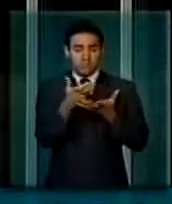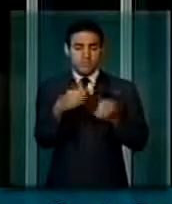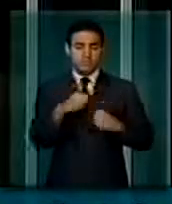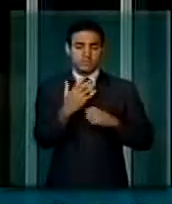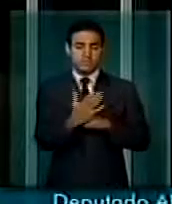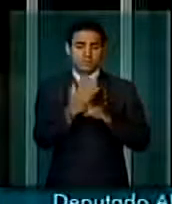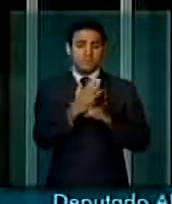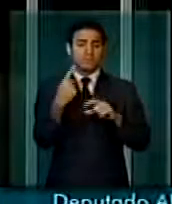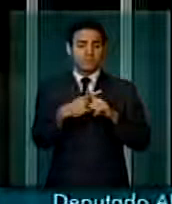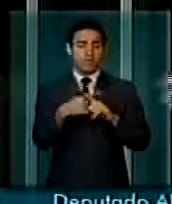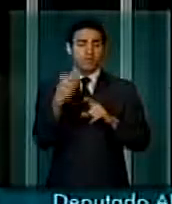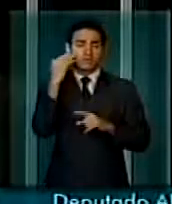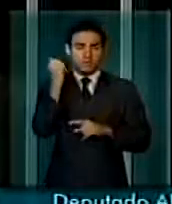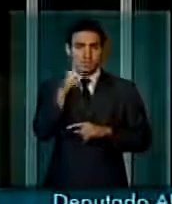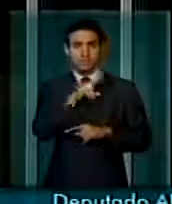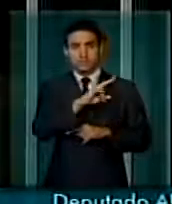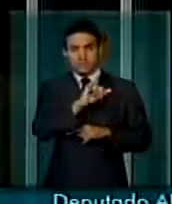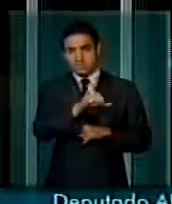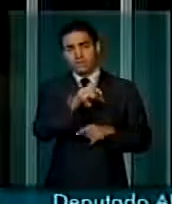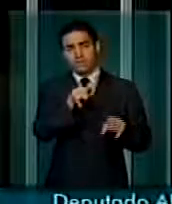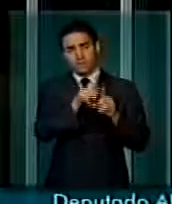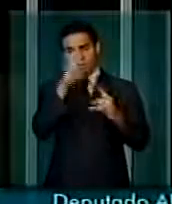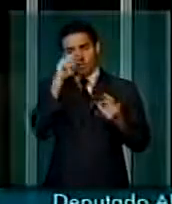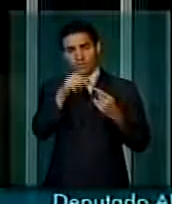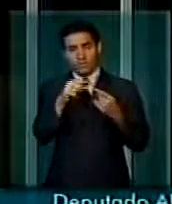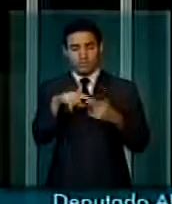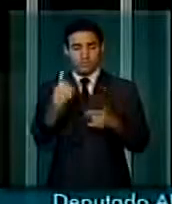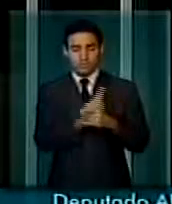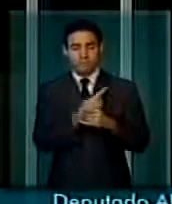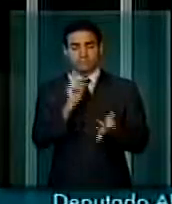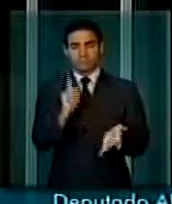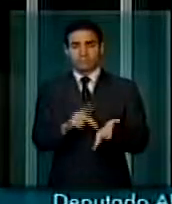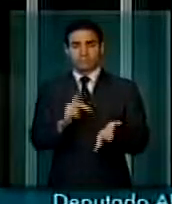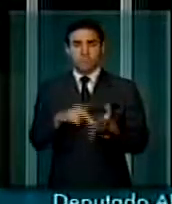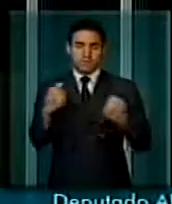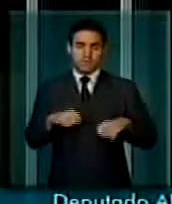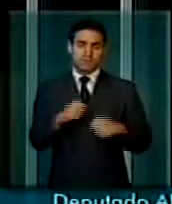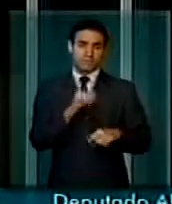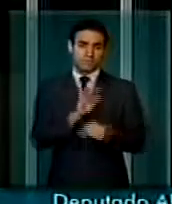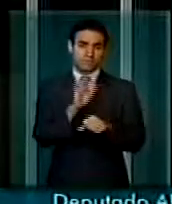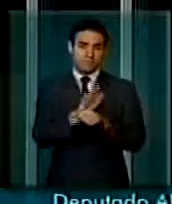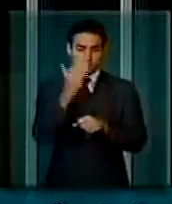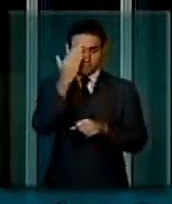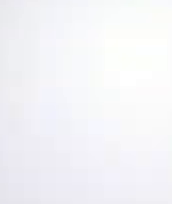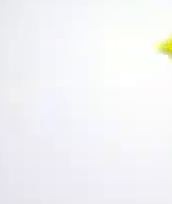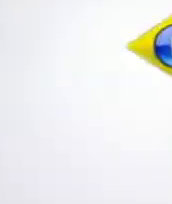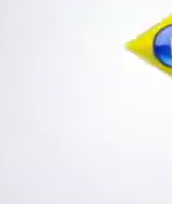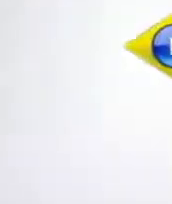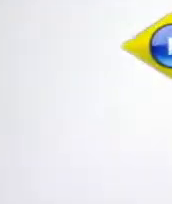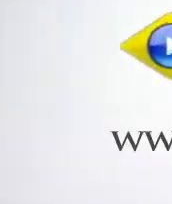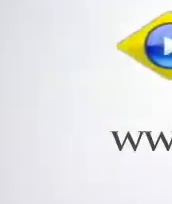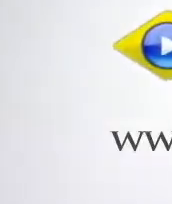Vossa Excelência, porque sei que isso sensibiliza a Vossa Excelência. E nós realmente precisamos fazer alguma coisa nesse sentido. Obrigado, Sr. Presidente.